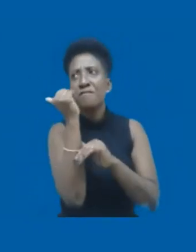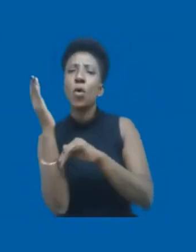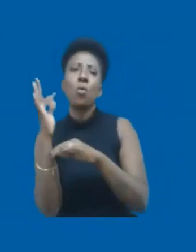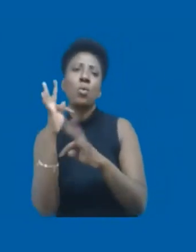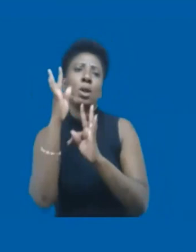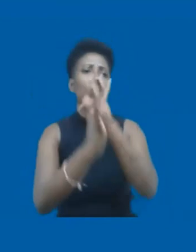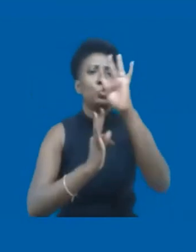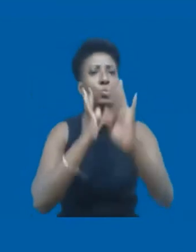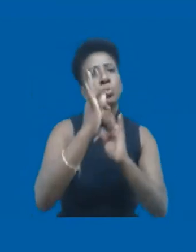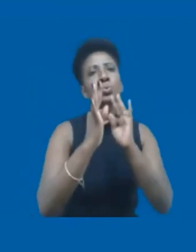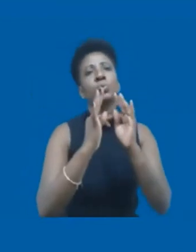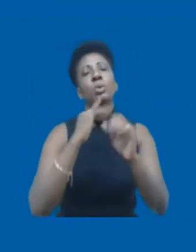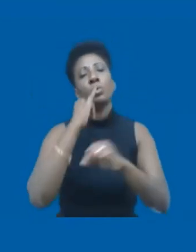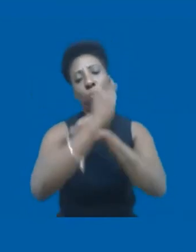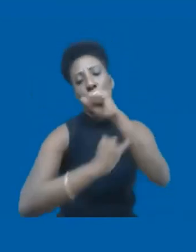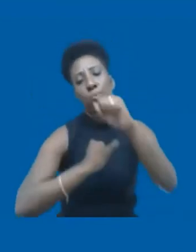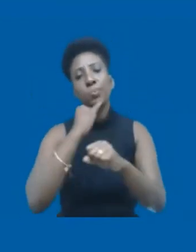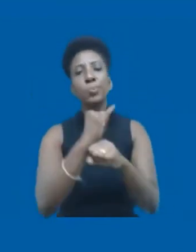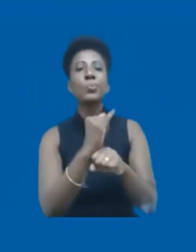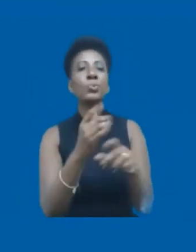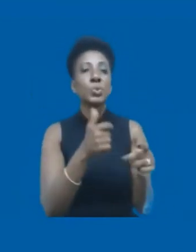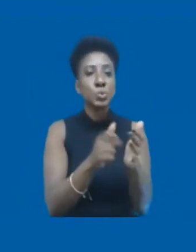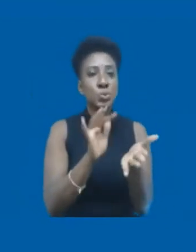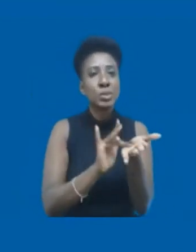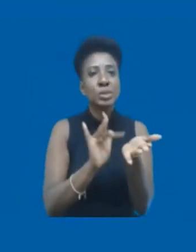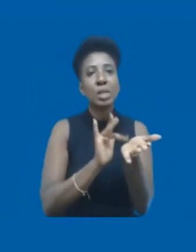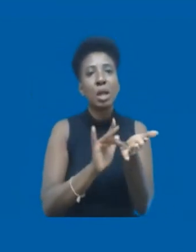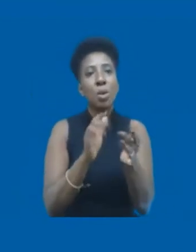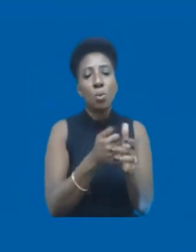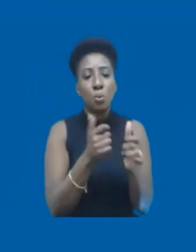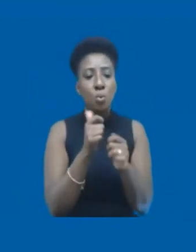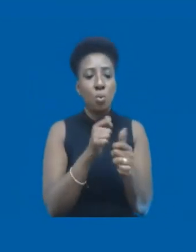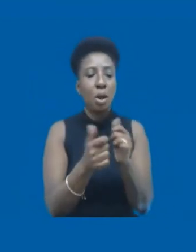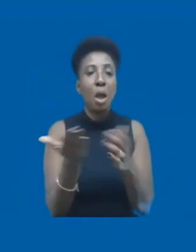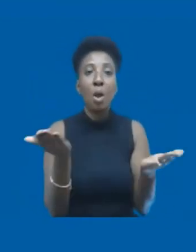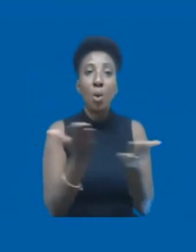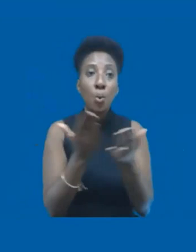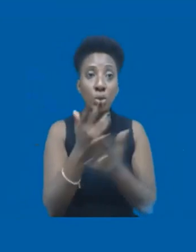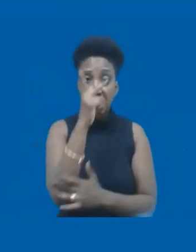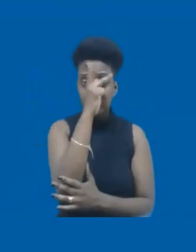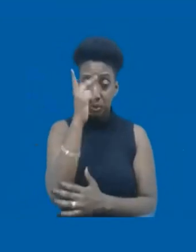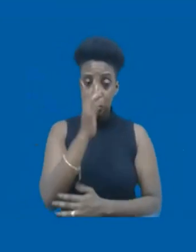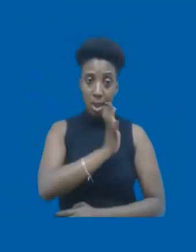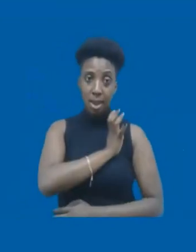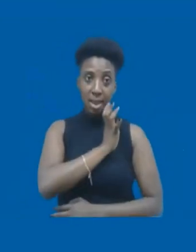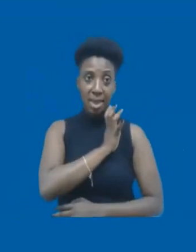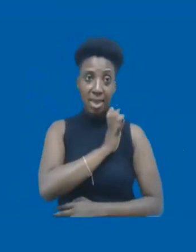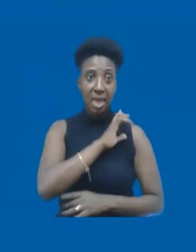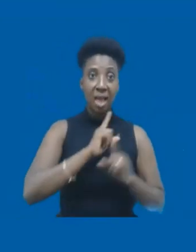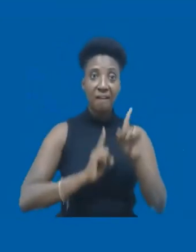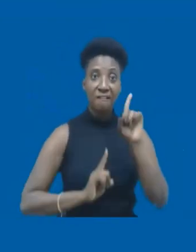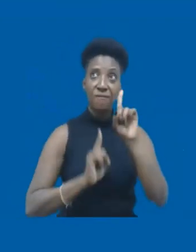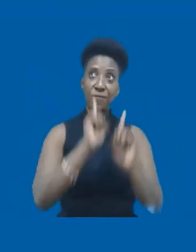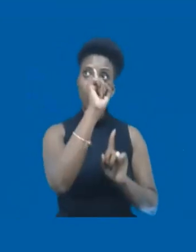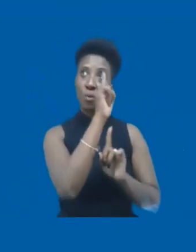nosso celularzinho, os ricos estão aí brincando de ir para o espaço, passar 15 minutos e voltar, gastando milhões e